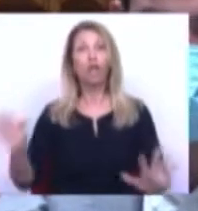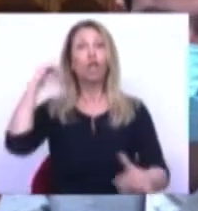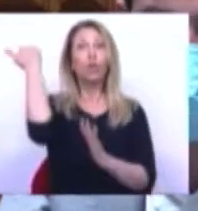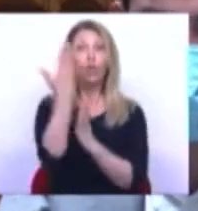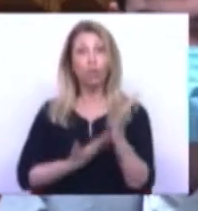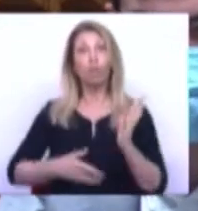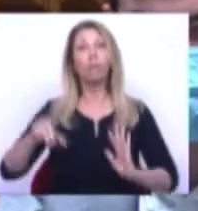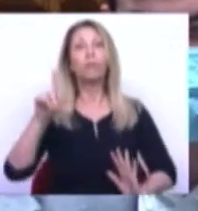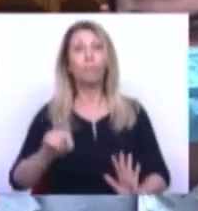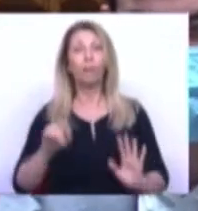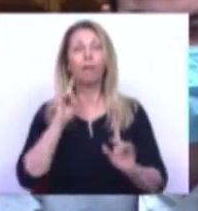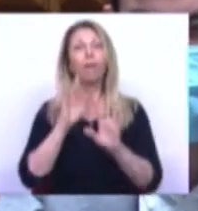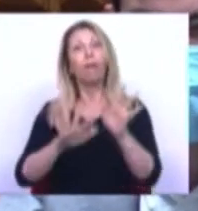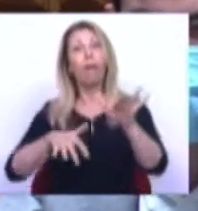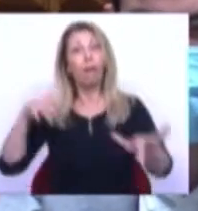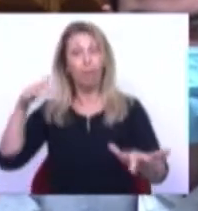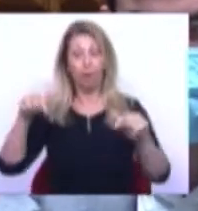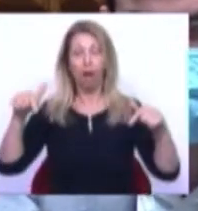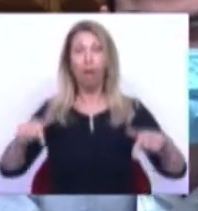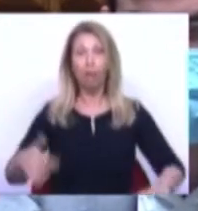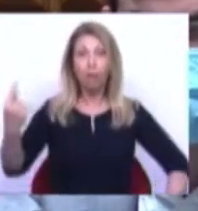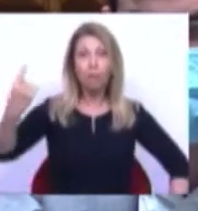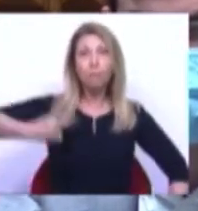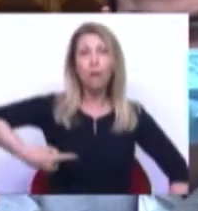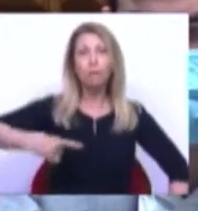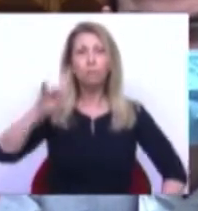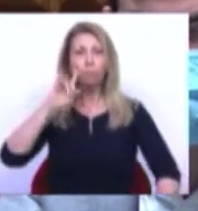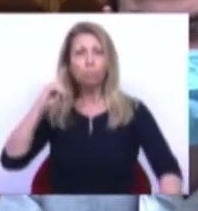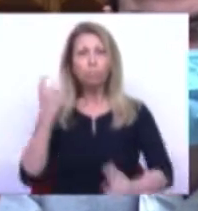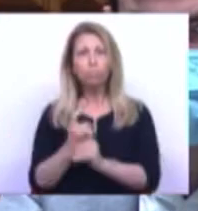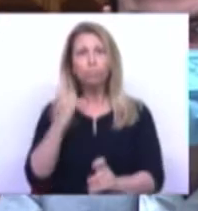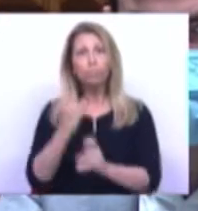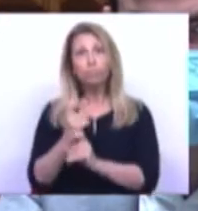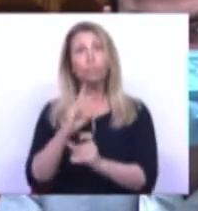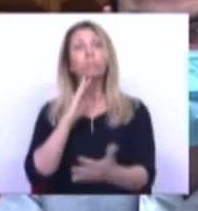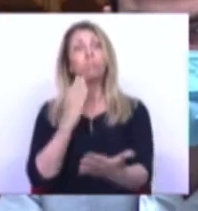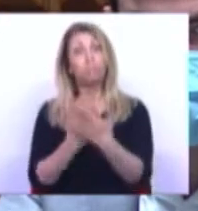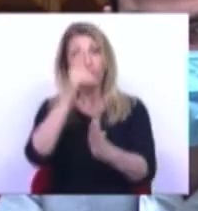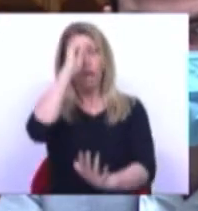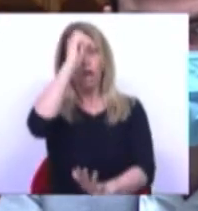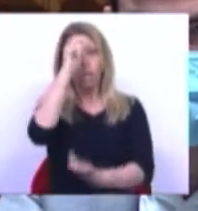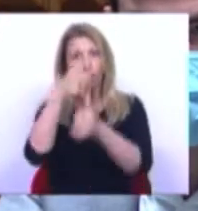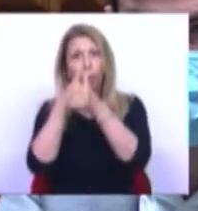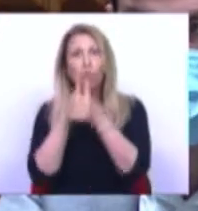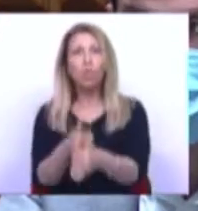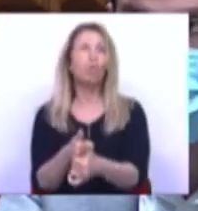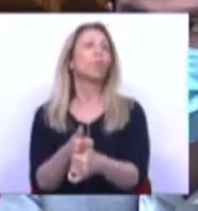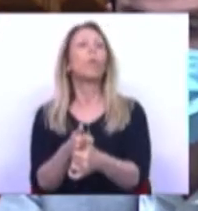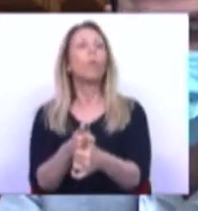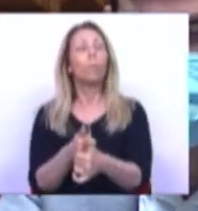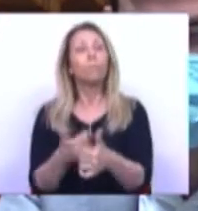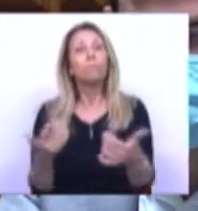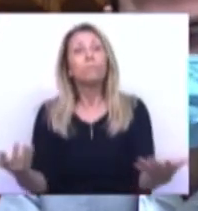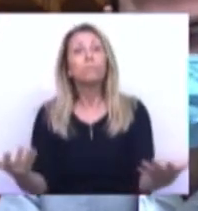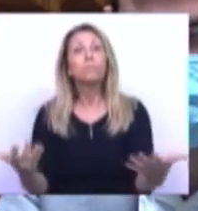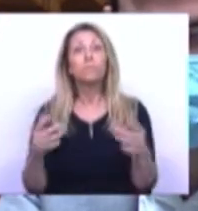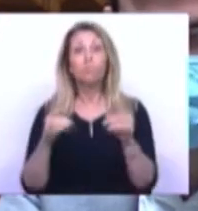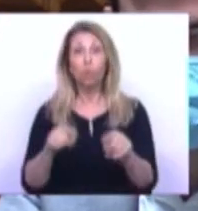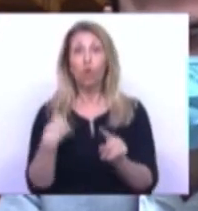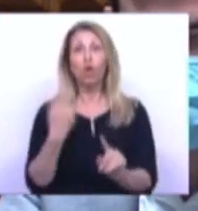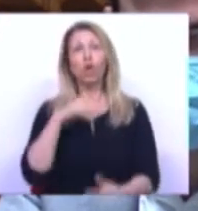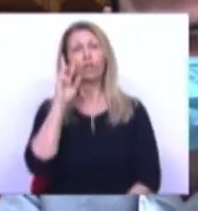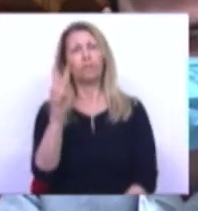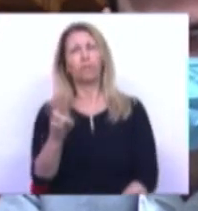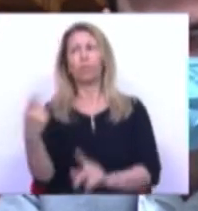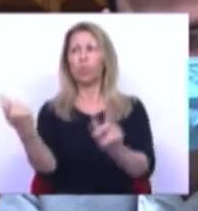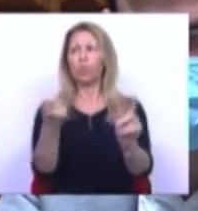a que esta Câmara se obriga de vigiar e de fazer respeitar. E o que nós vemos é neste debate uma